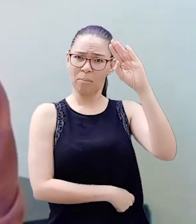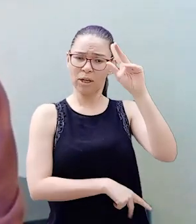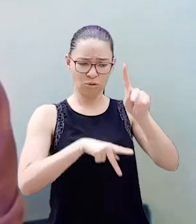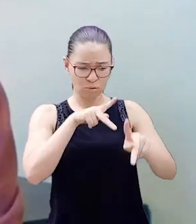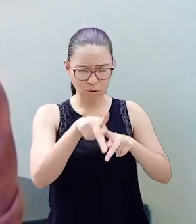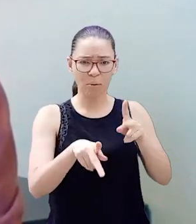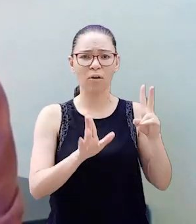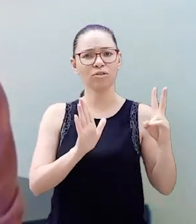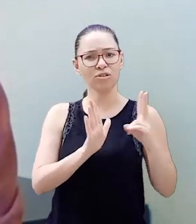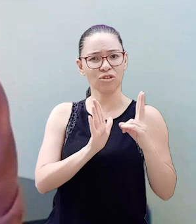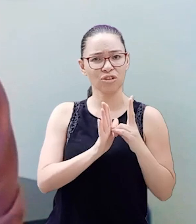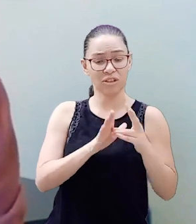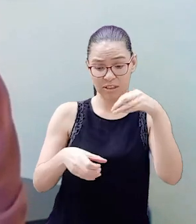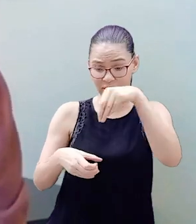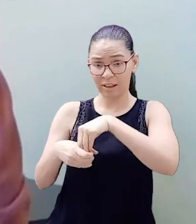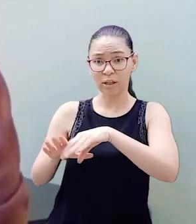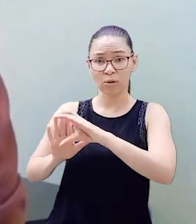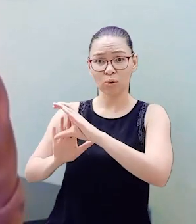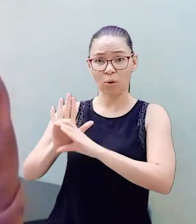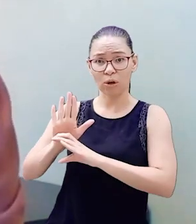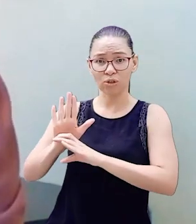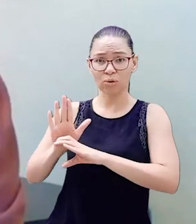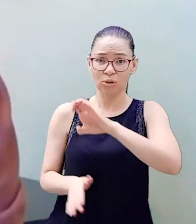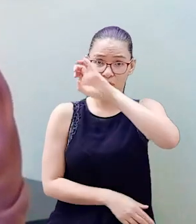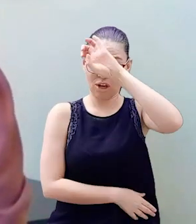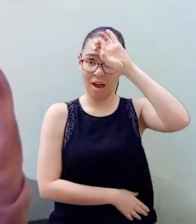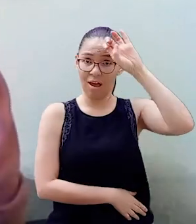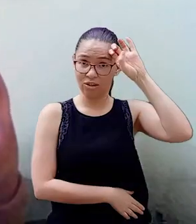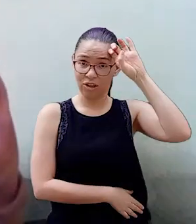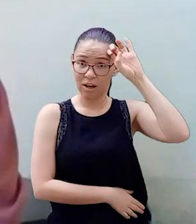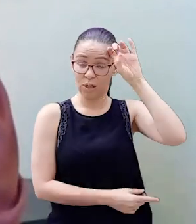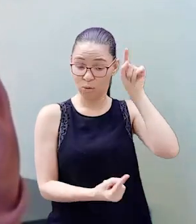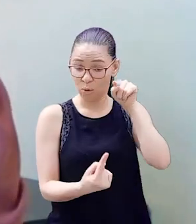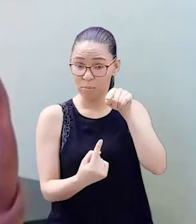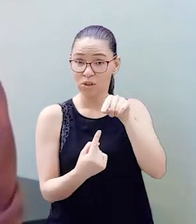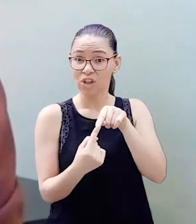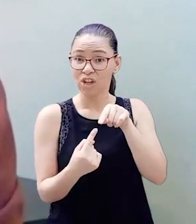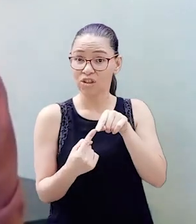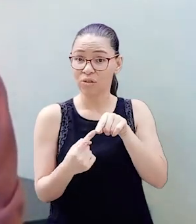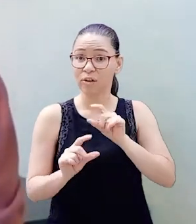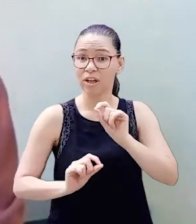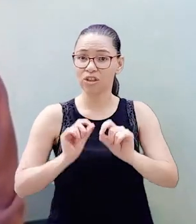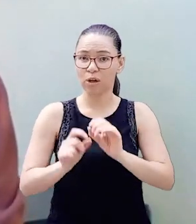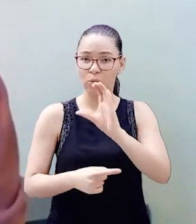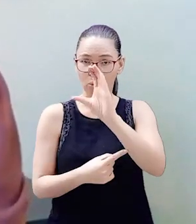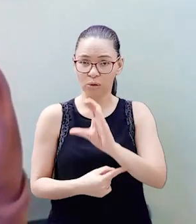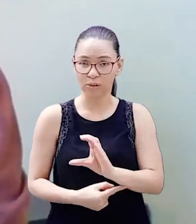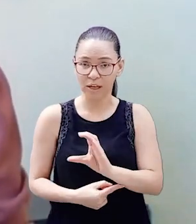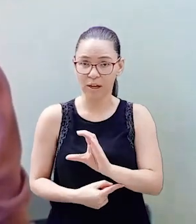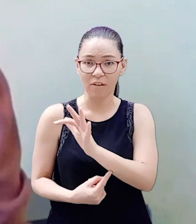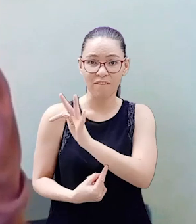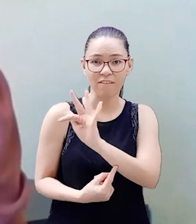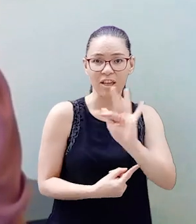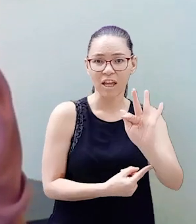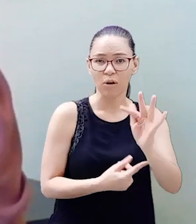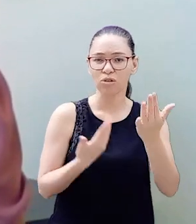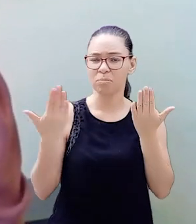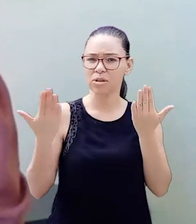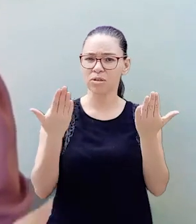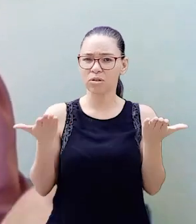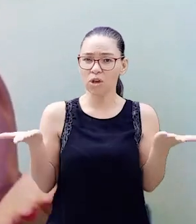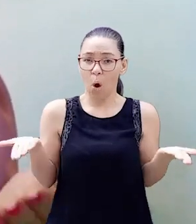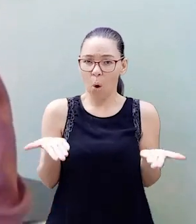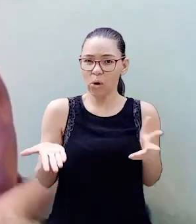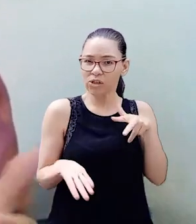Código de Ética Profissional. Por esse motivo, o Conselho Federal de Psicologia vem a público